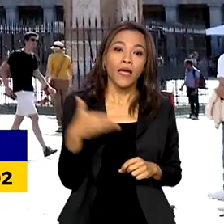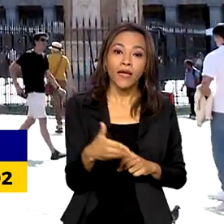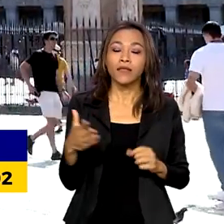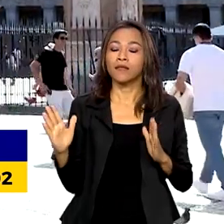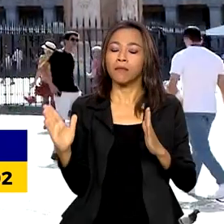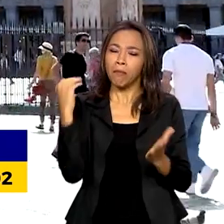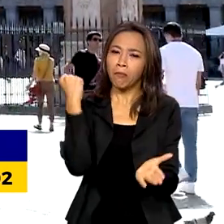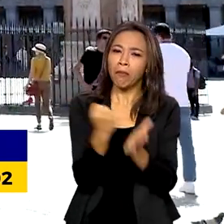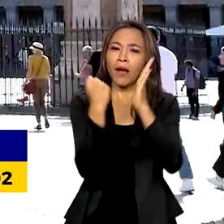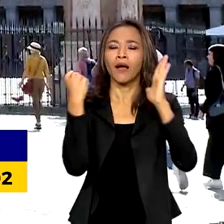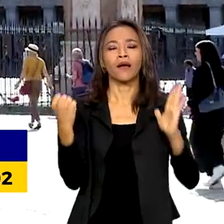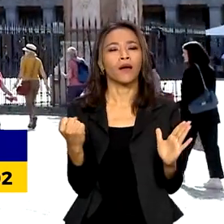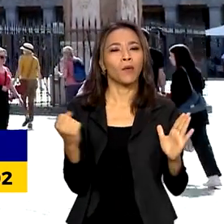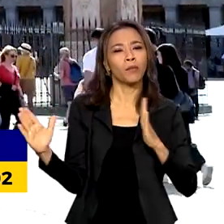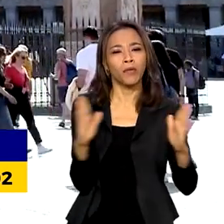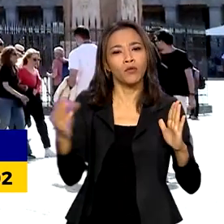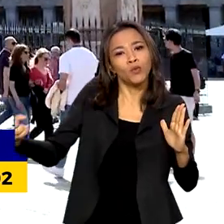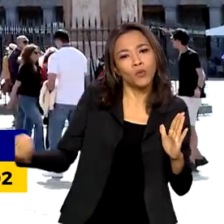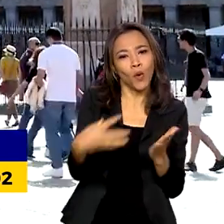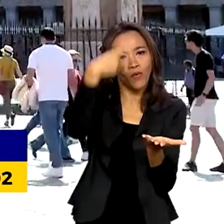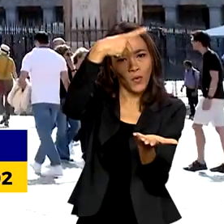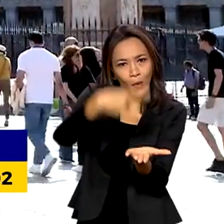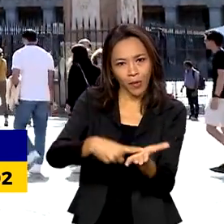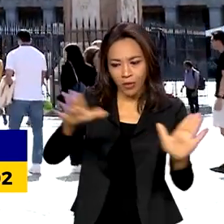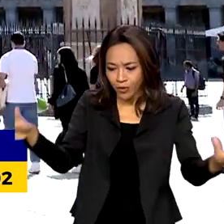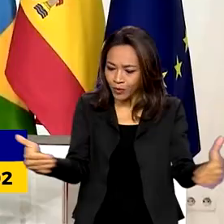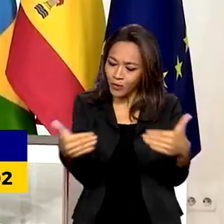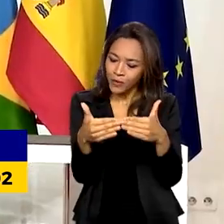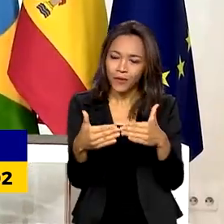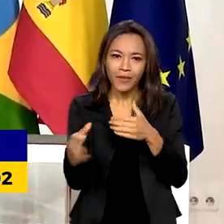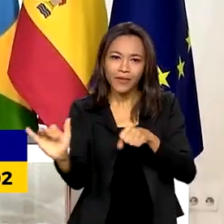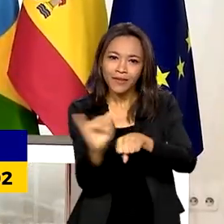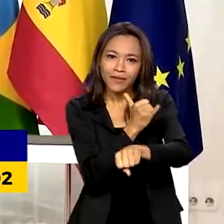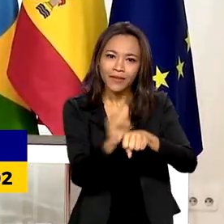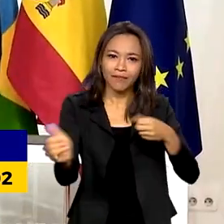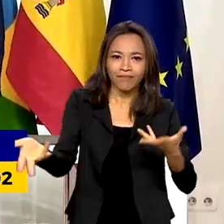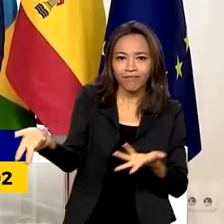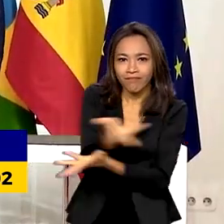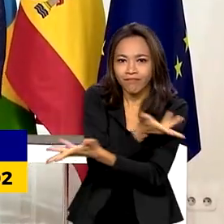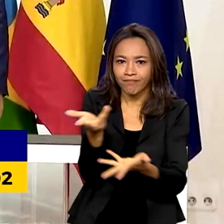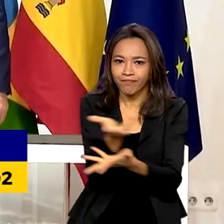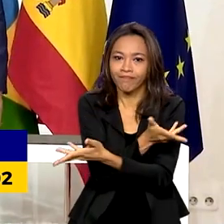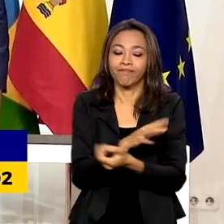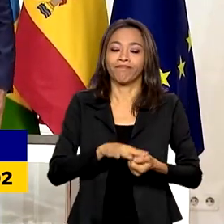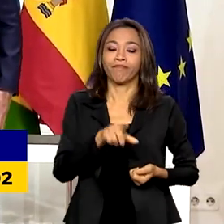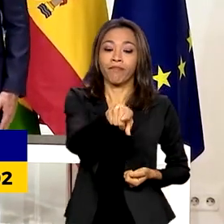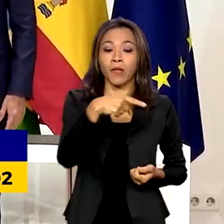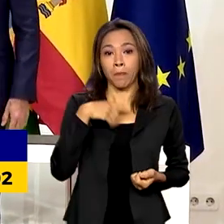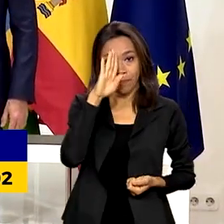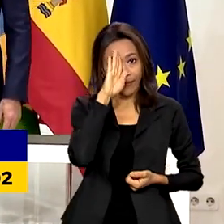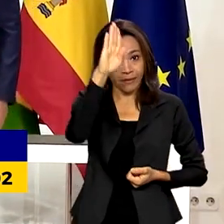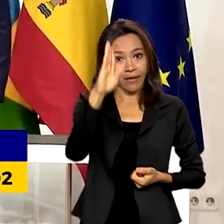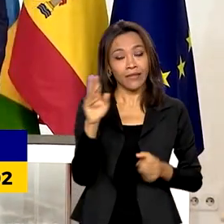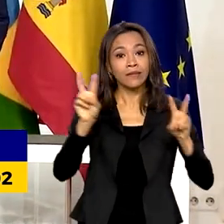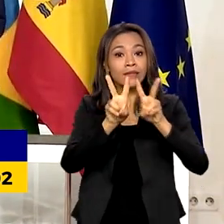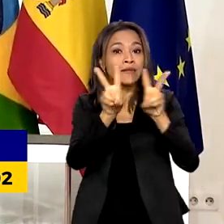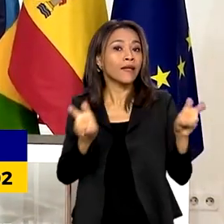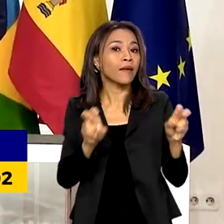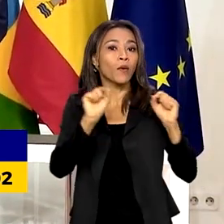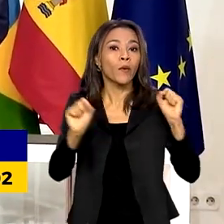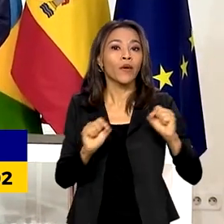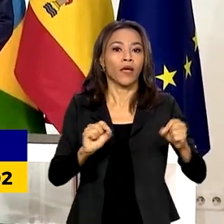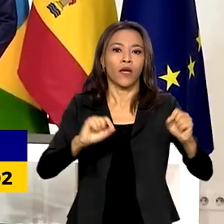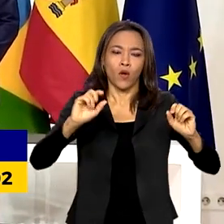fase de renovação das parcerias estratégicas. Na reunião bilateral, um dos principais assuntos foi o Acordo